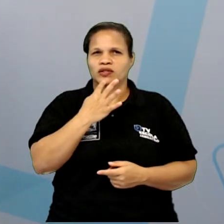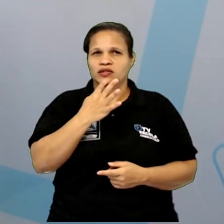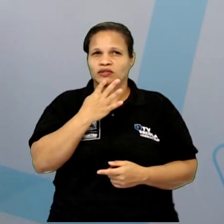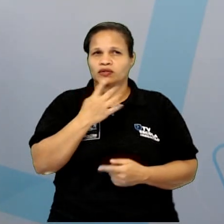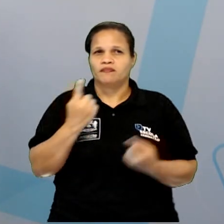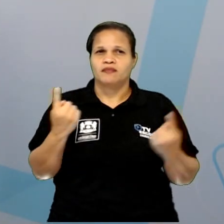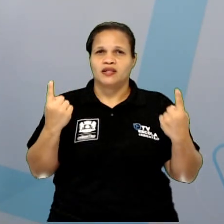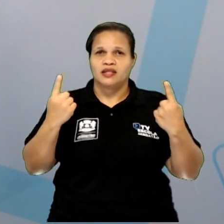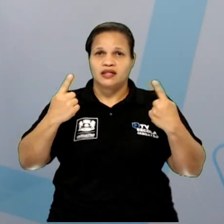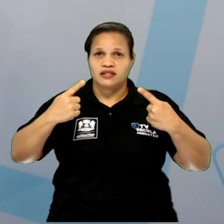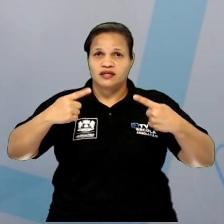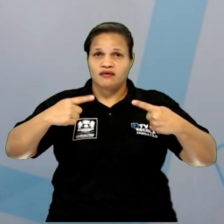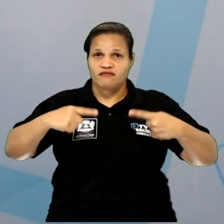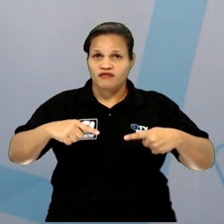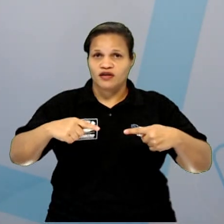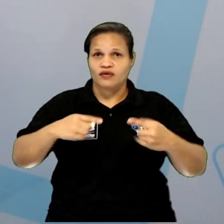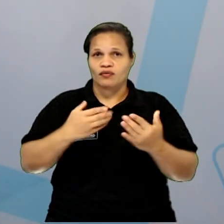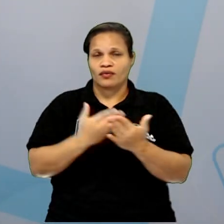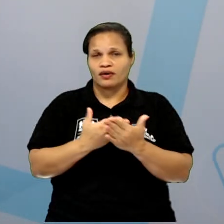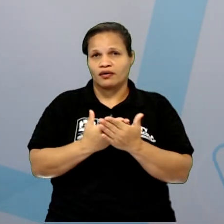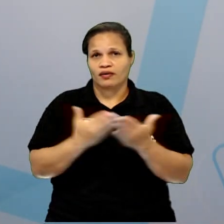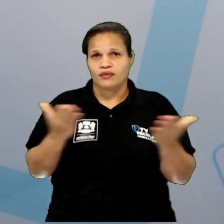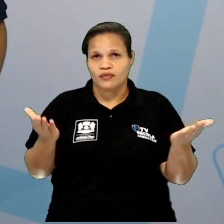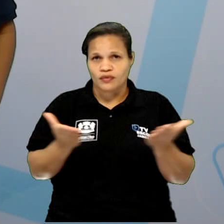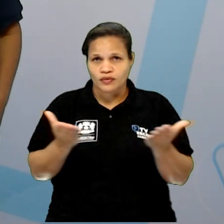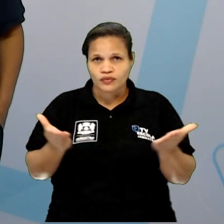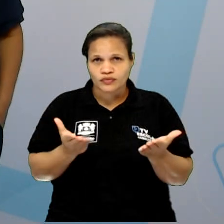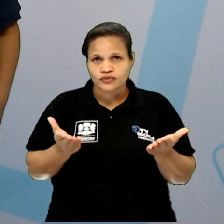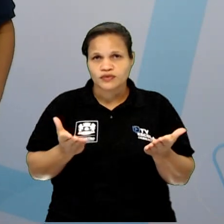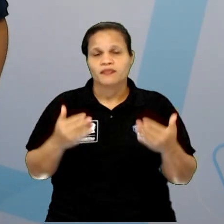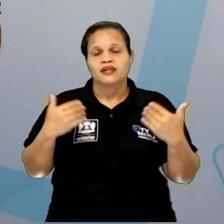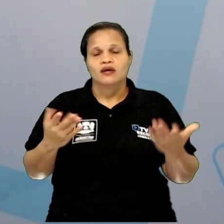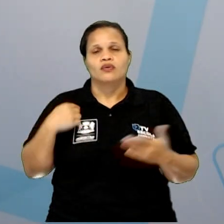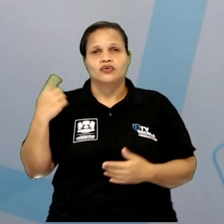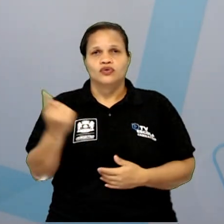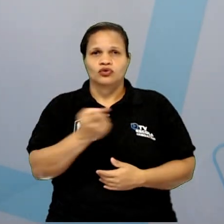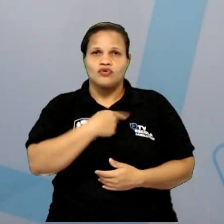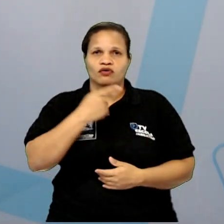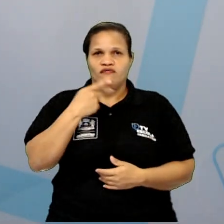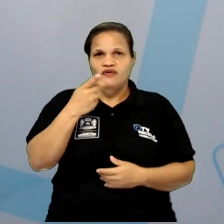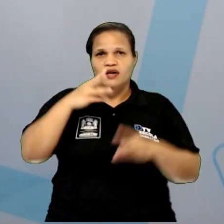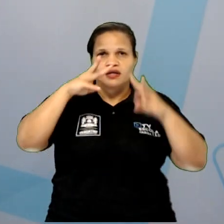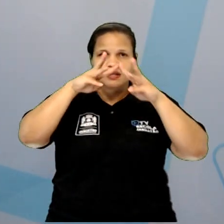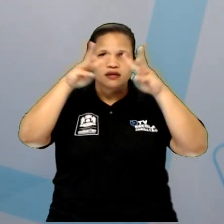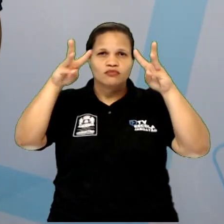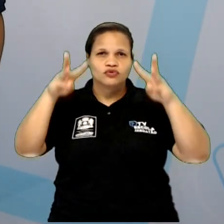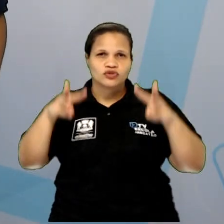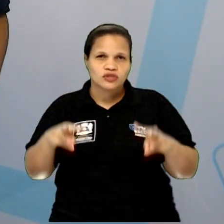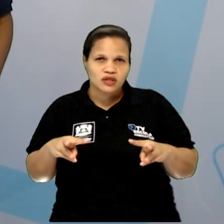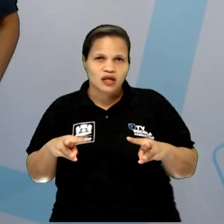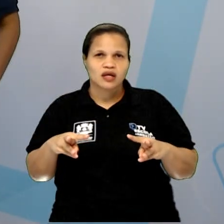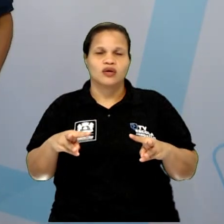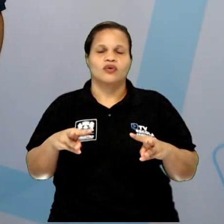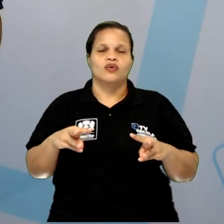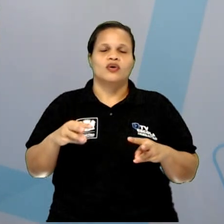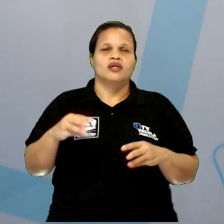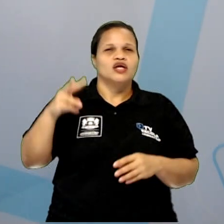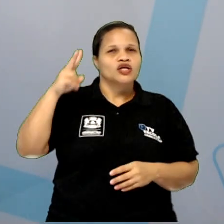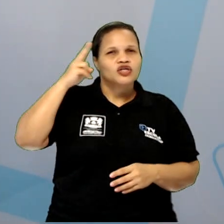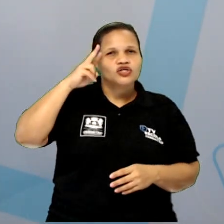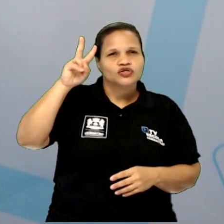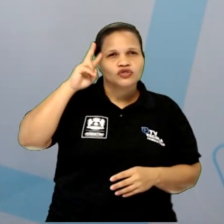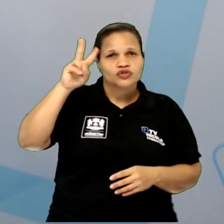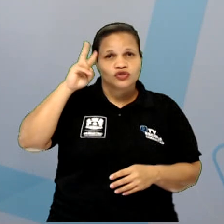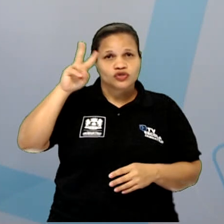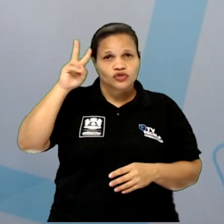Desafio da aula de hoje. Então, já que a está falando de museu, de preservação da história. Existe um museu, que o